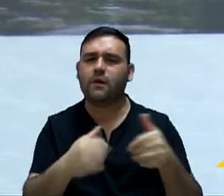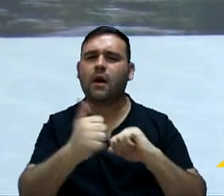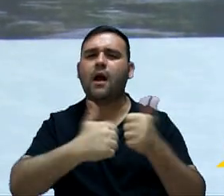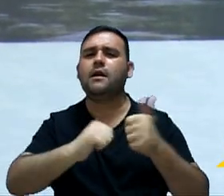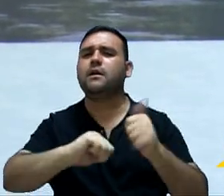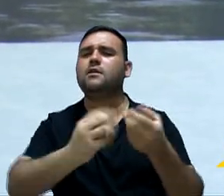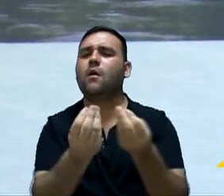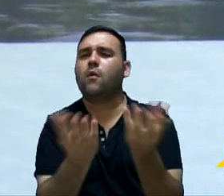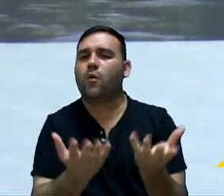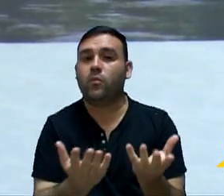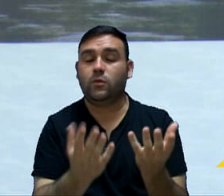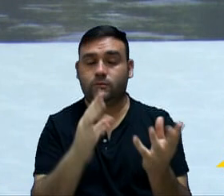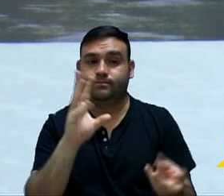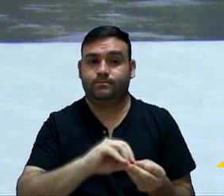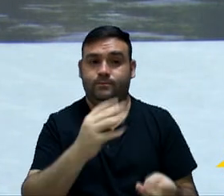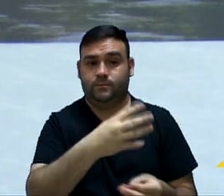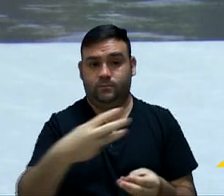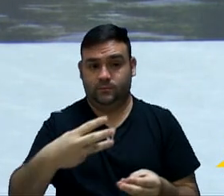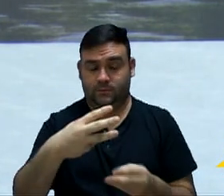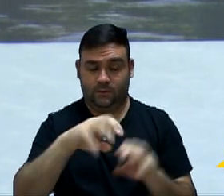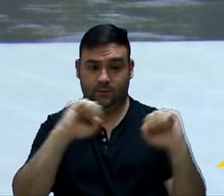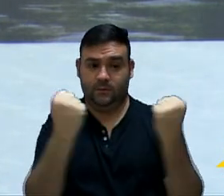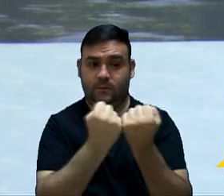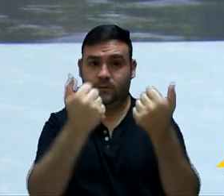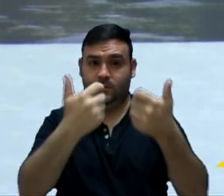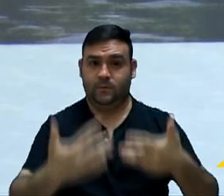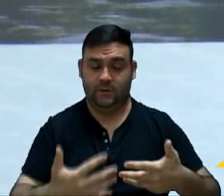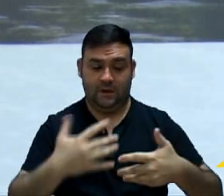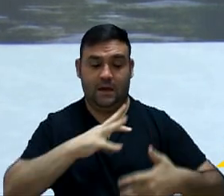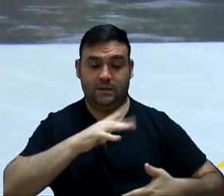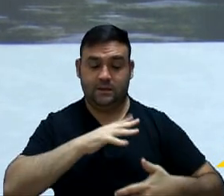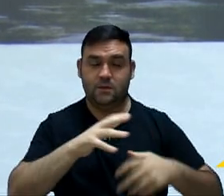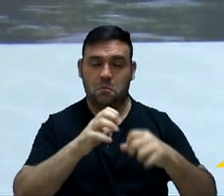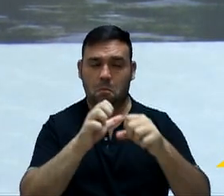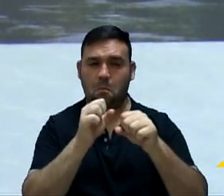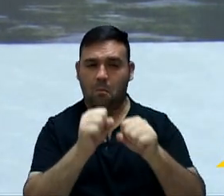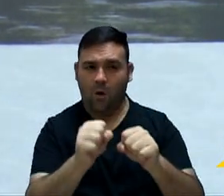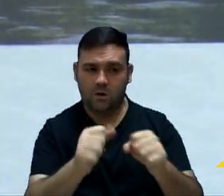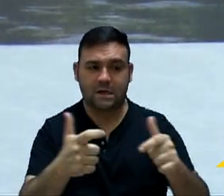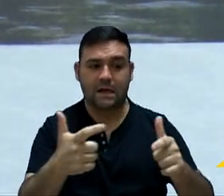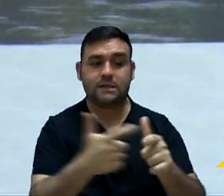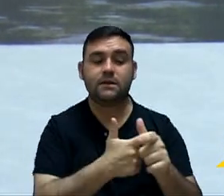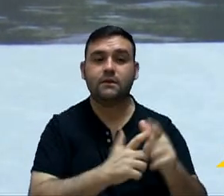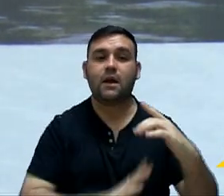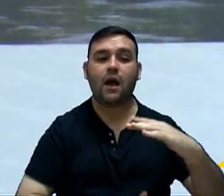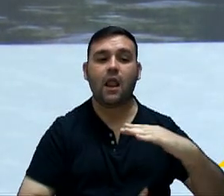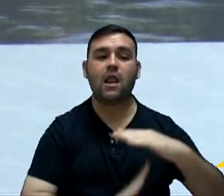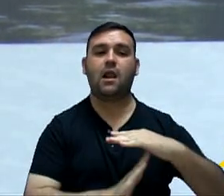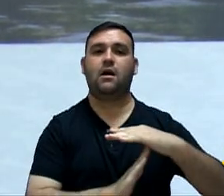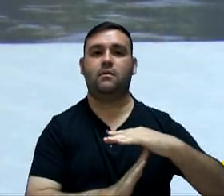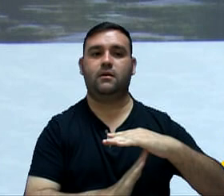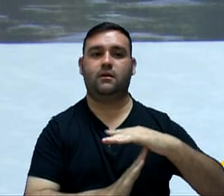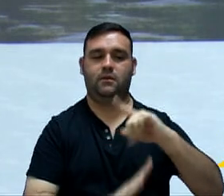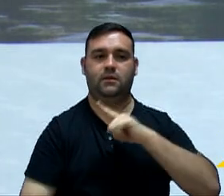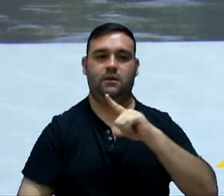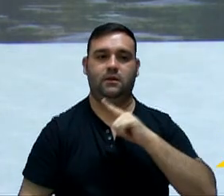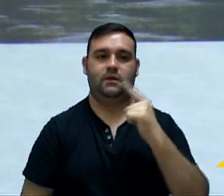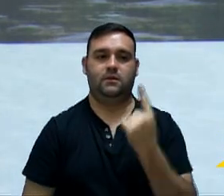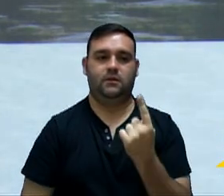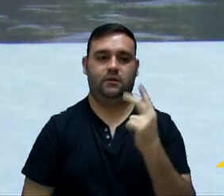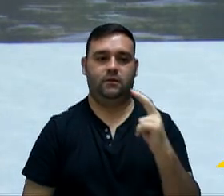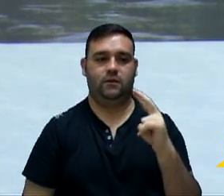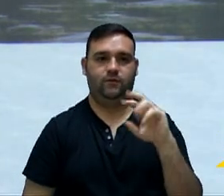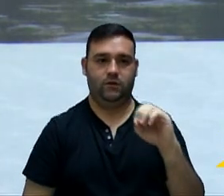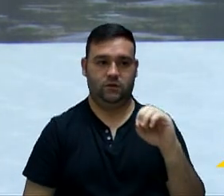analisa? A Resolução 43 do Senado Federal diz que o município poderá se endividar em até 120